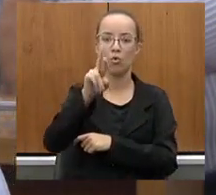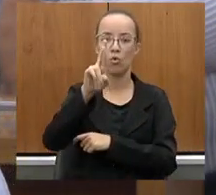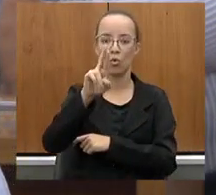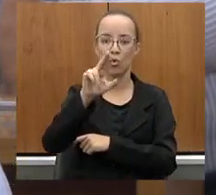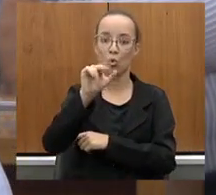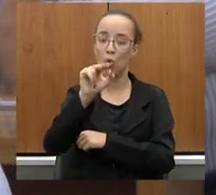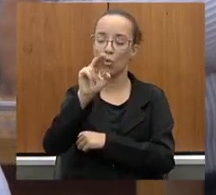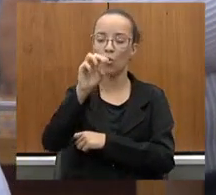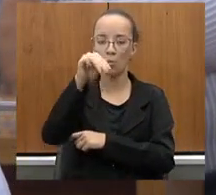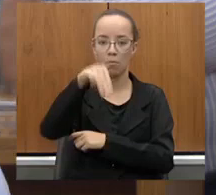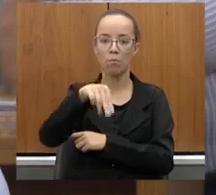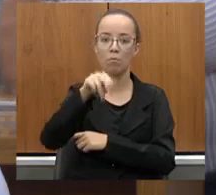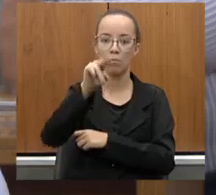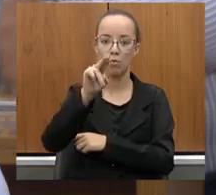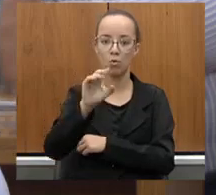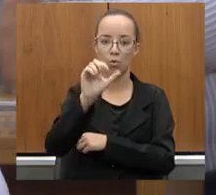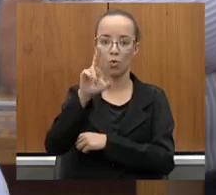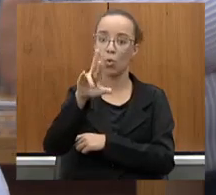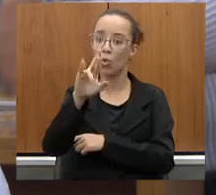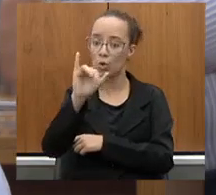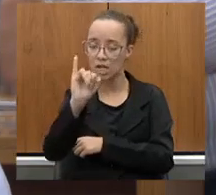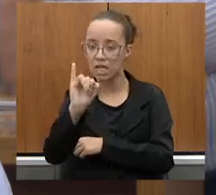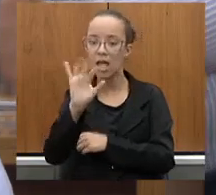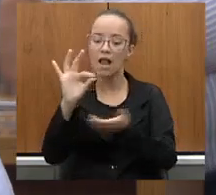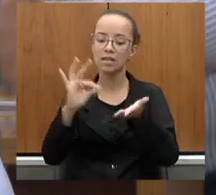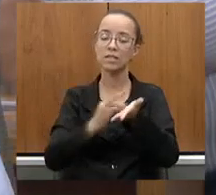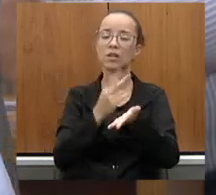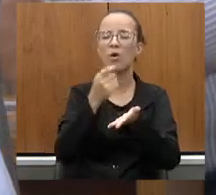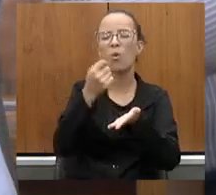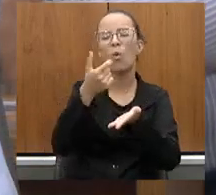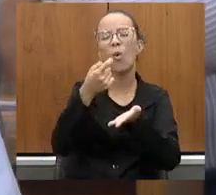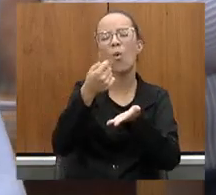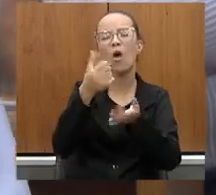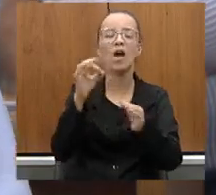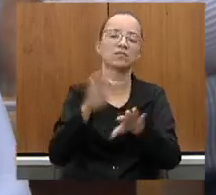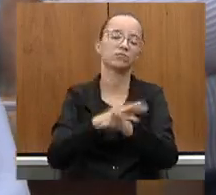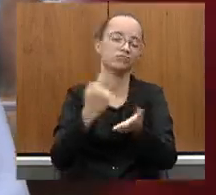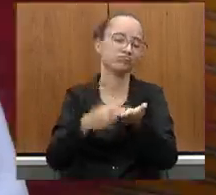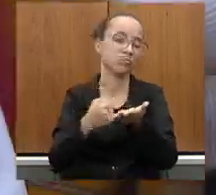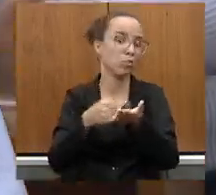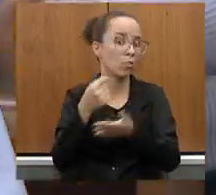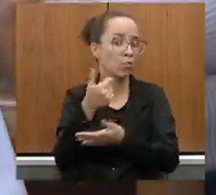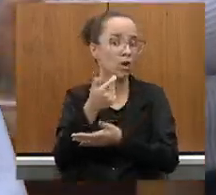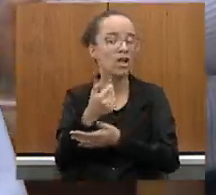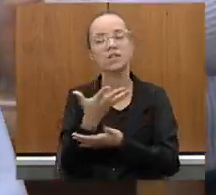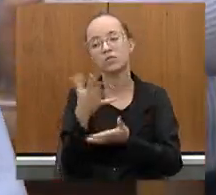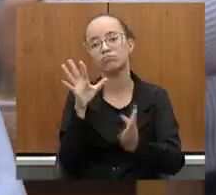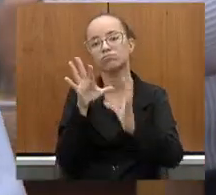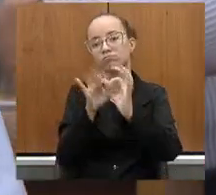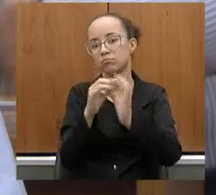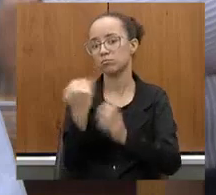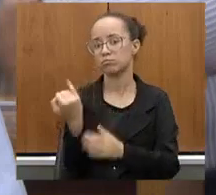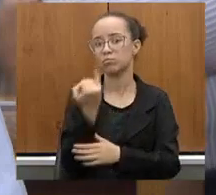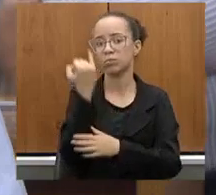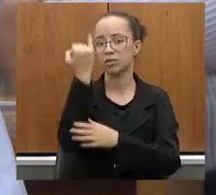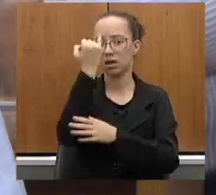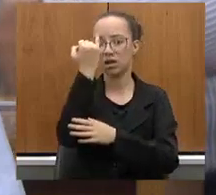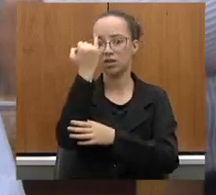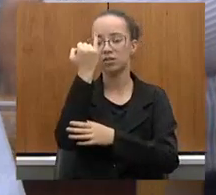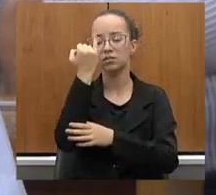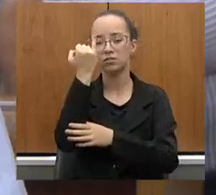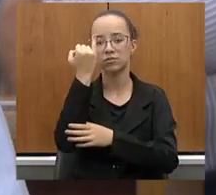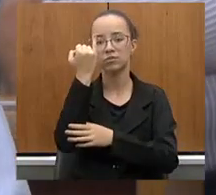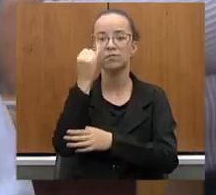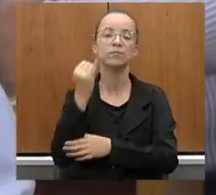vales, a licitação está sendo concluída, então, também é uma ligação importante para conectar a